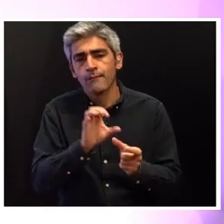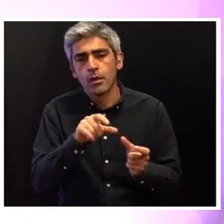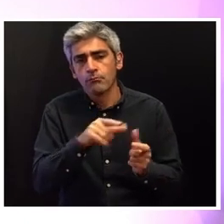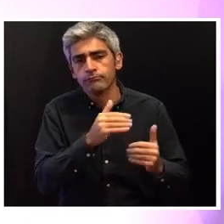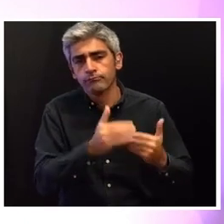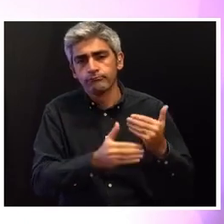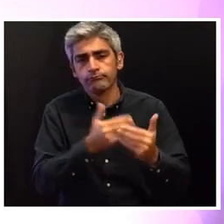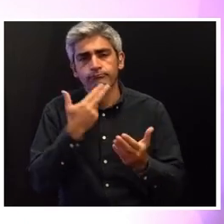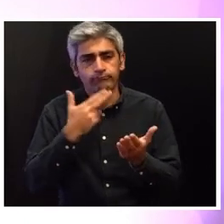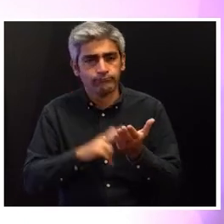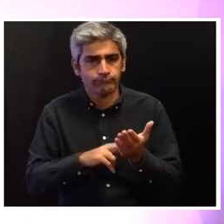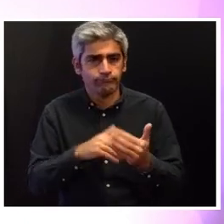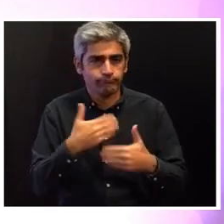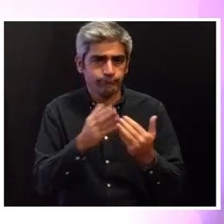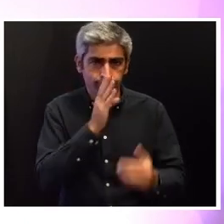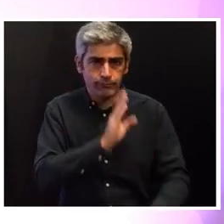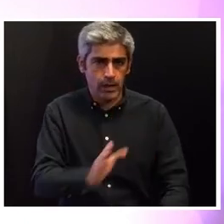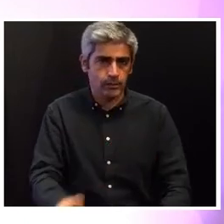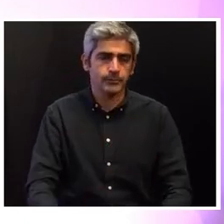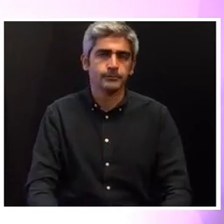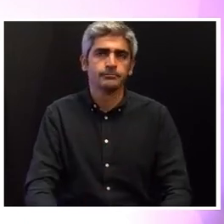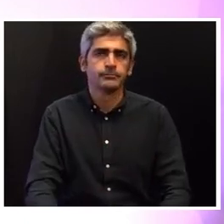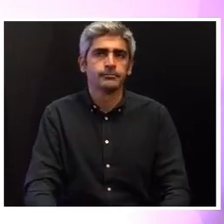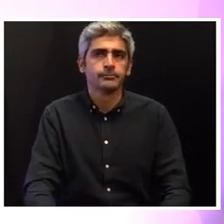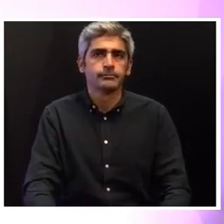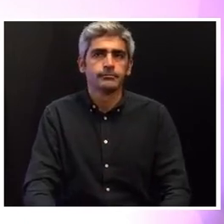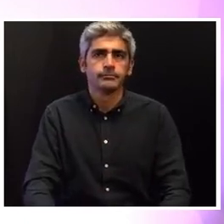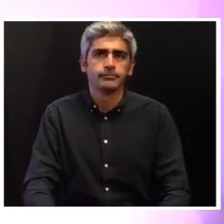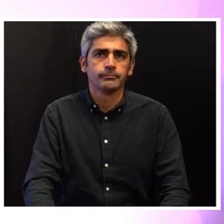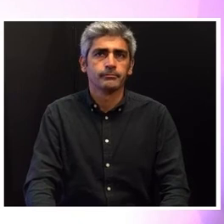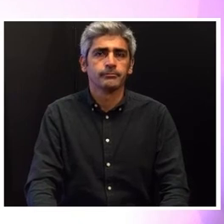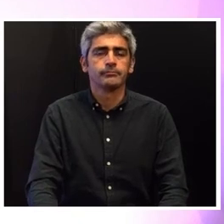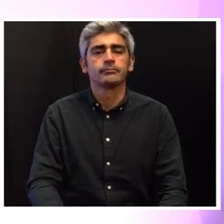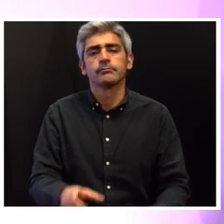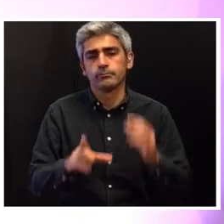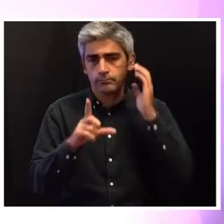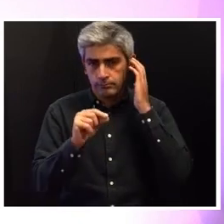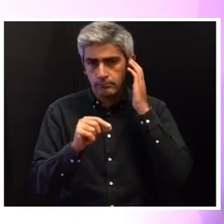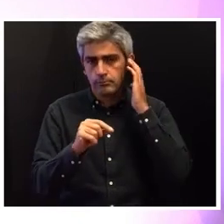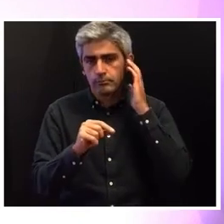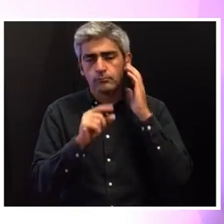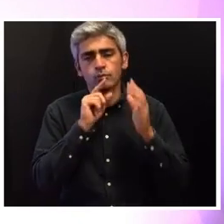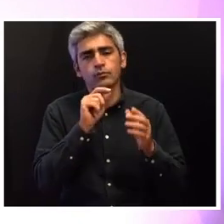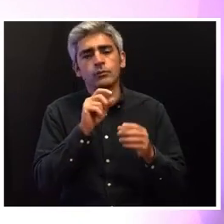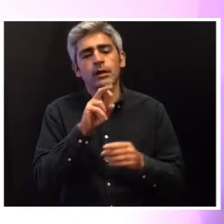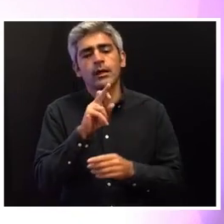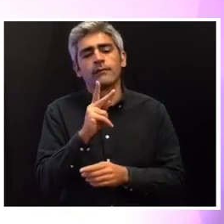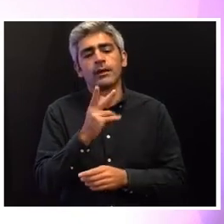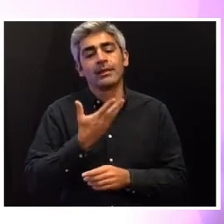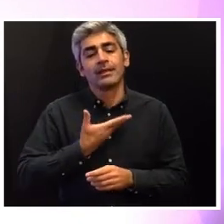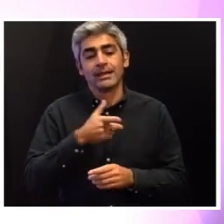sua efetiva execução. O instrumento utilizado, o denominado RVD,